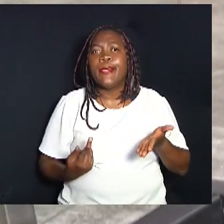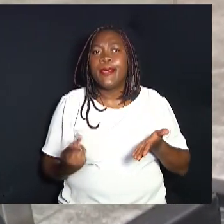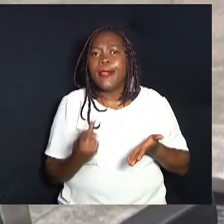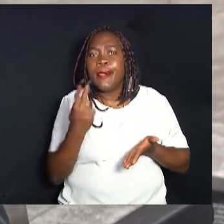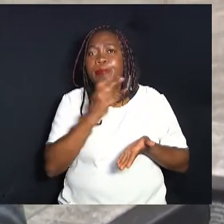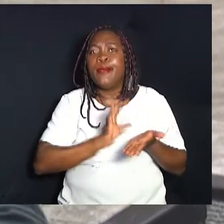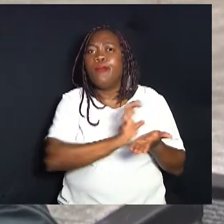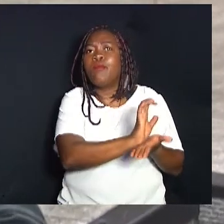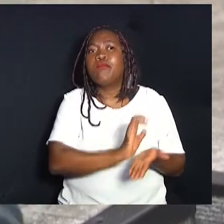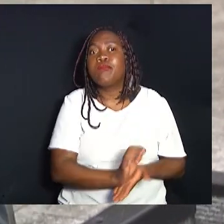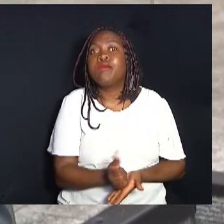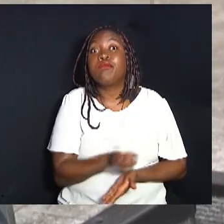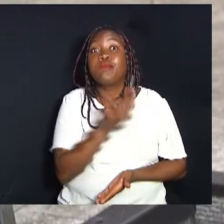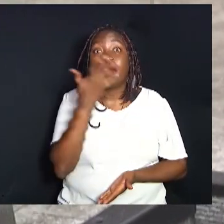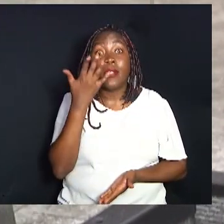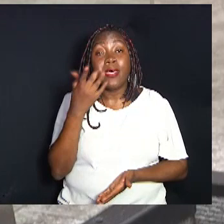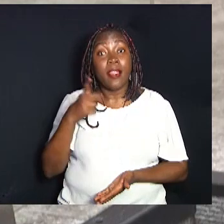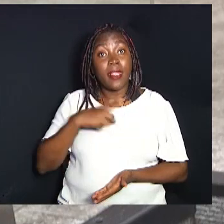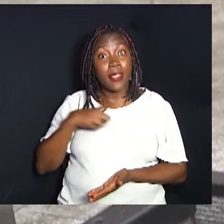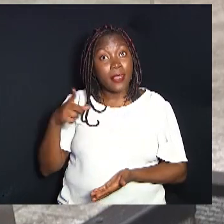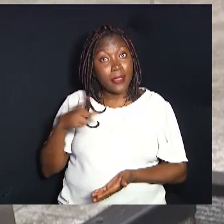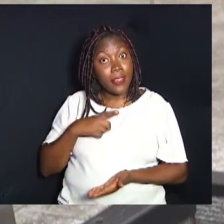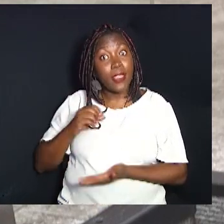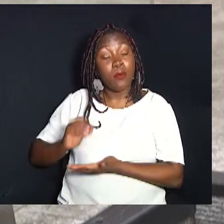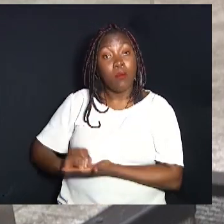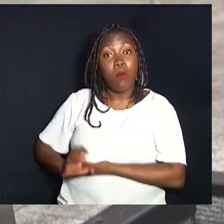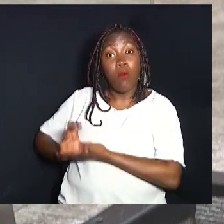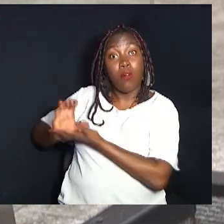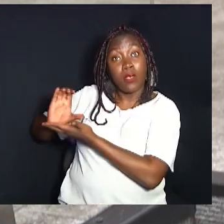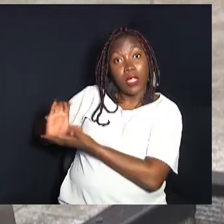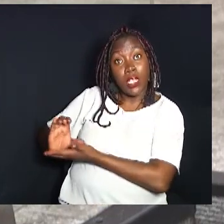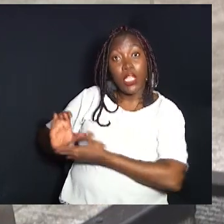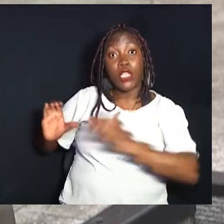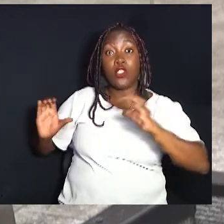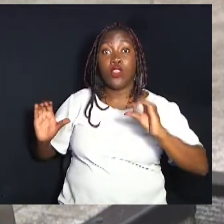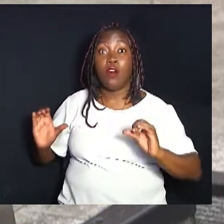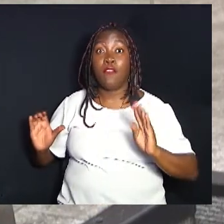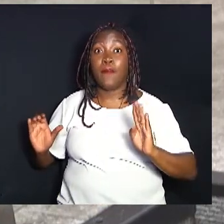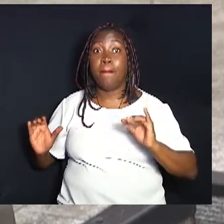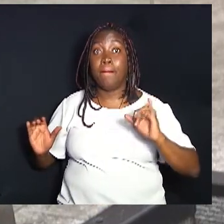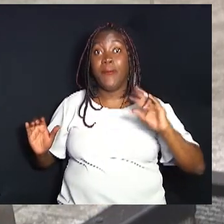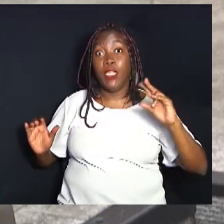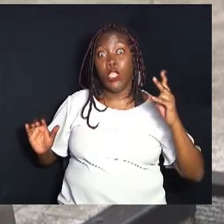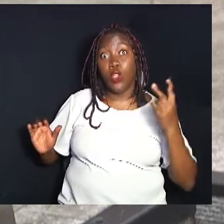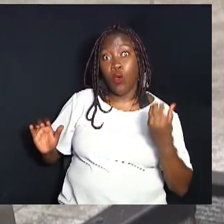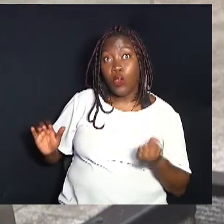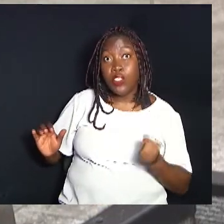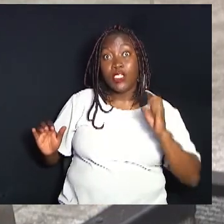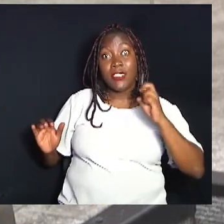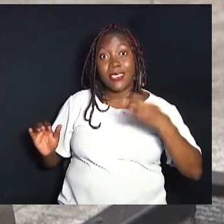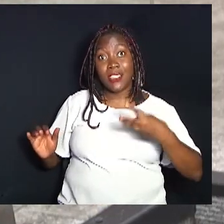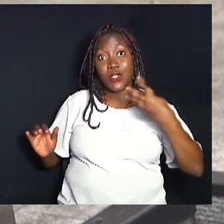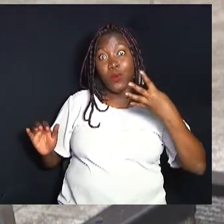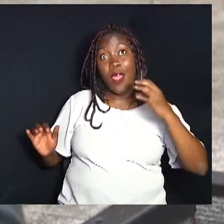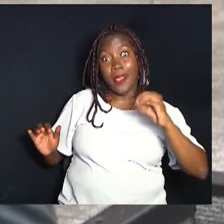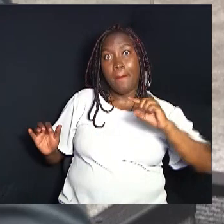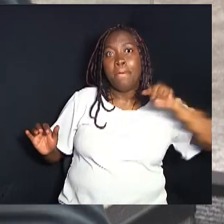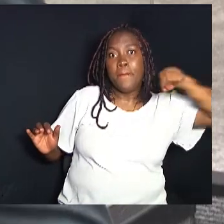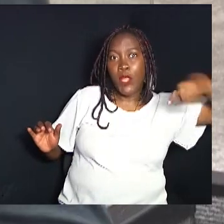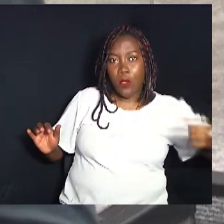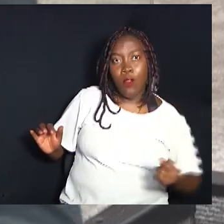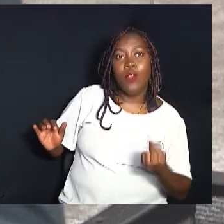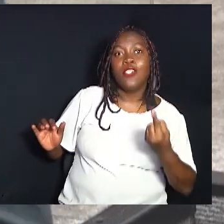trabalhar no próximo ano. Nós temos um montante de R$ 9,3 bilhões